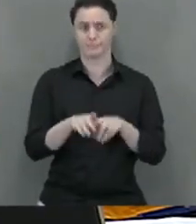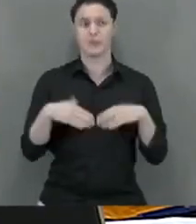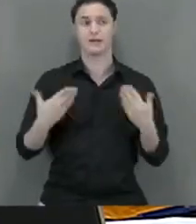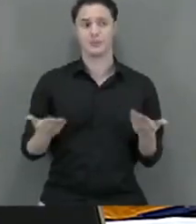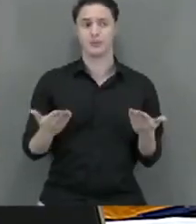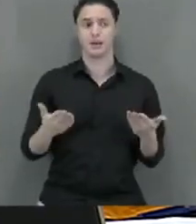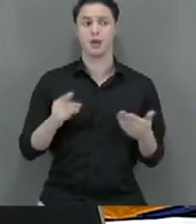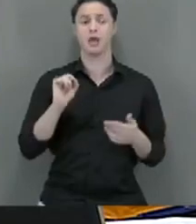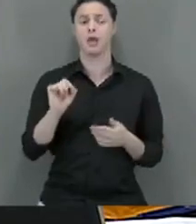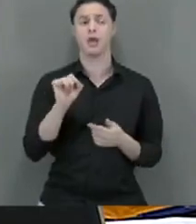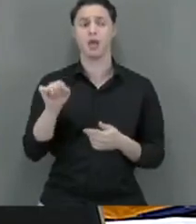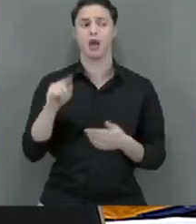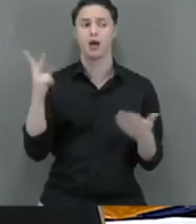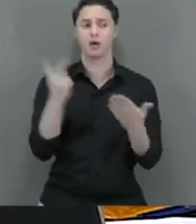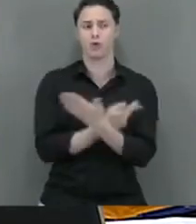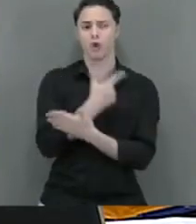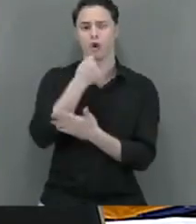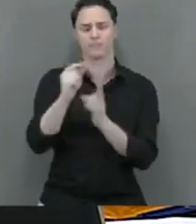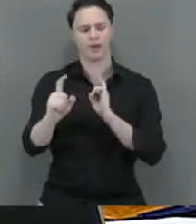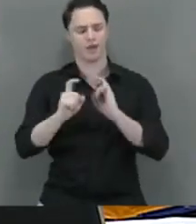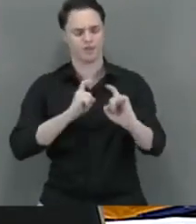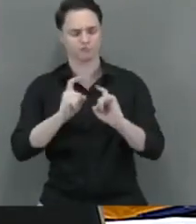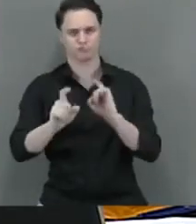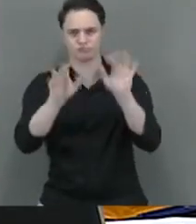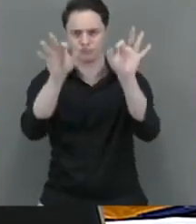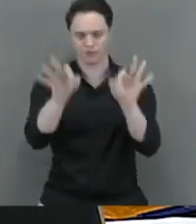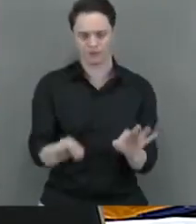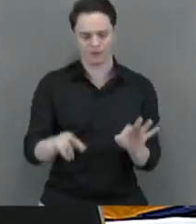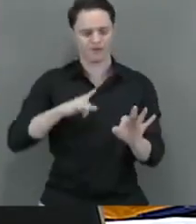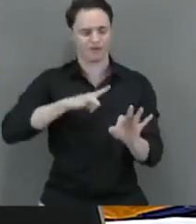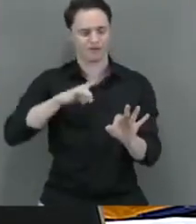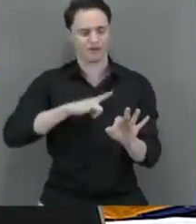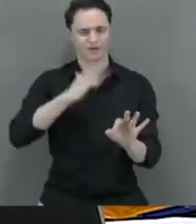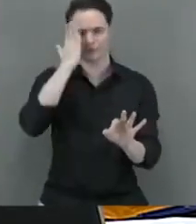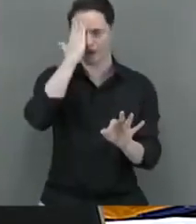em que ele administra a